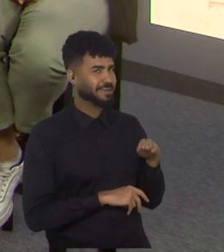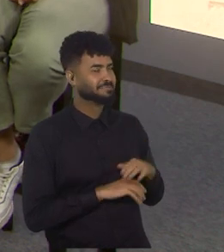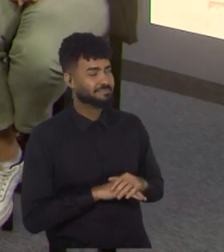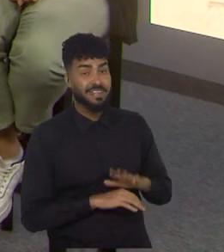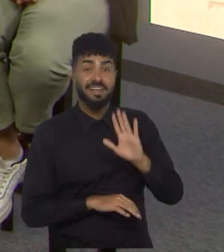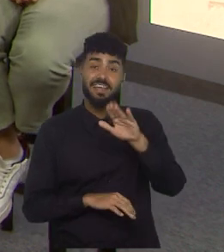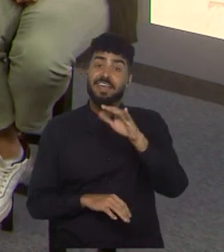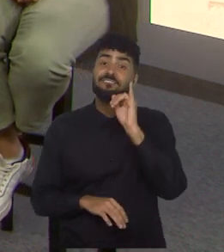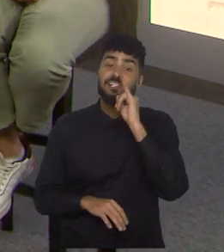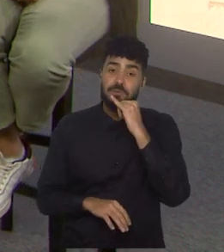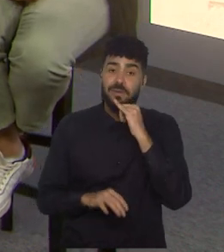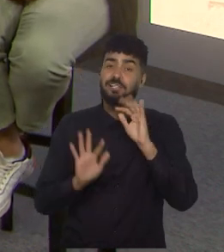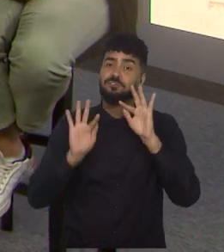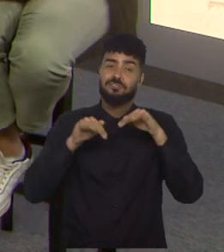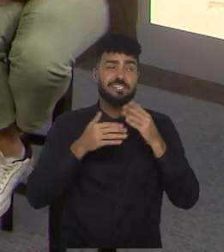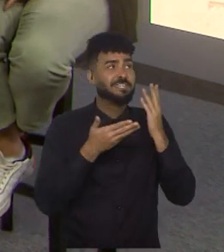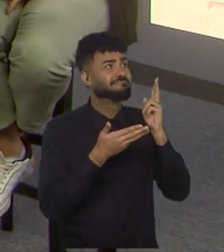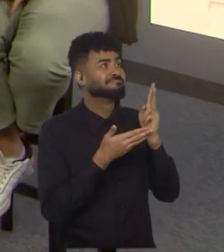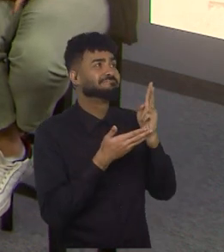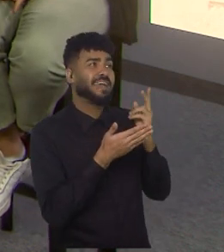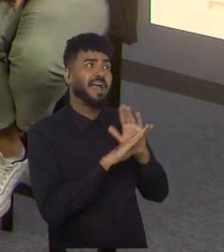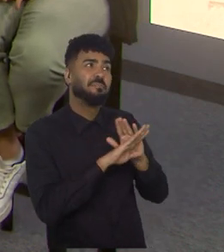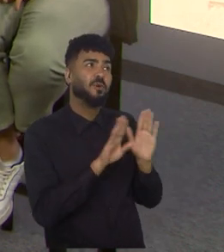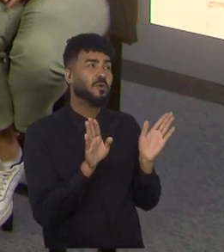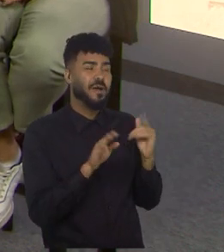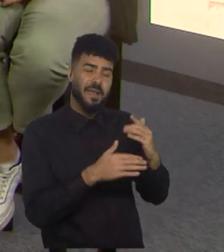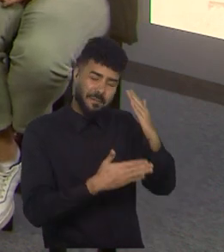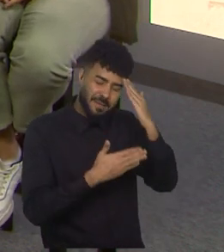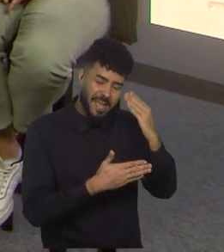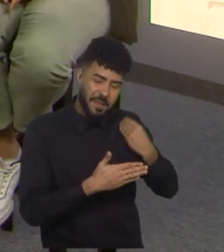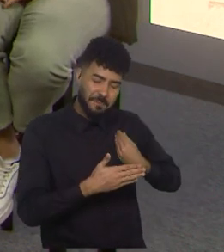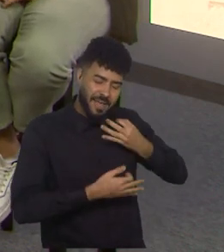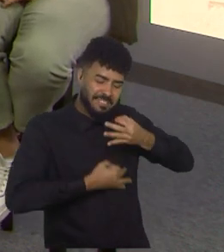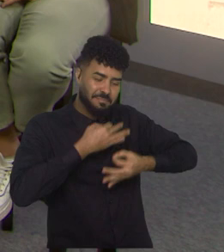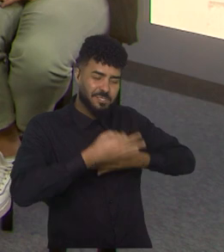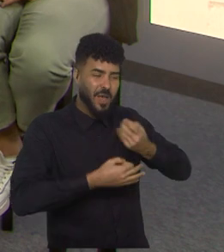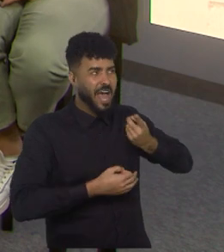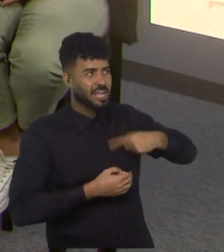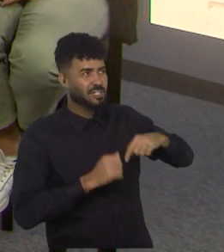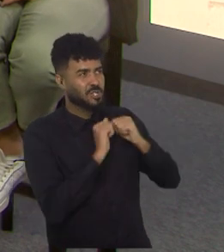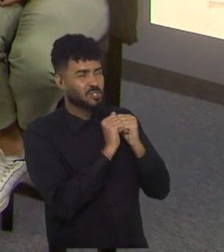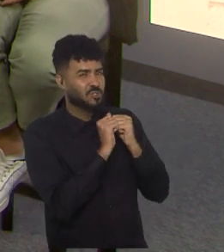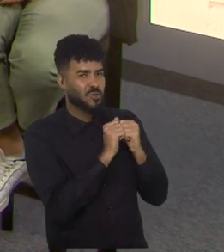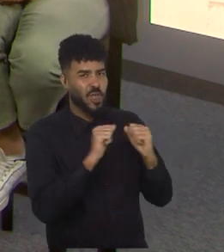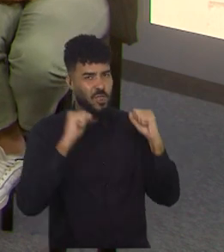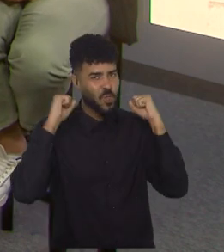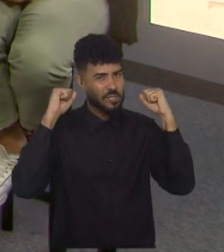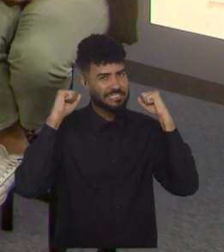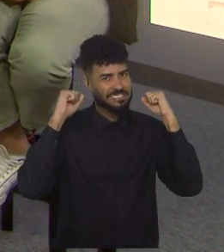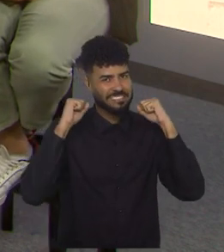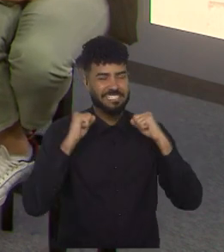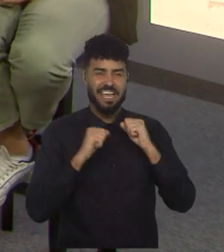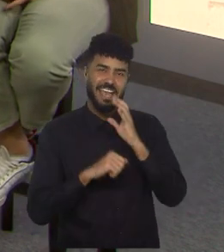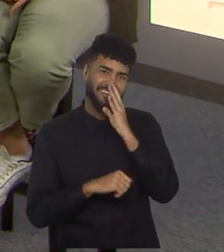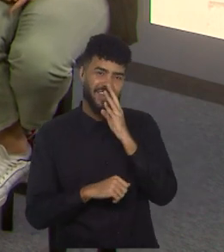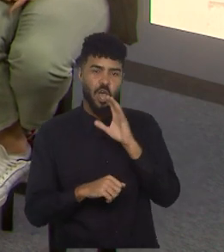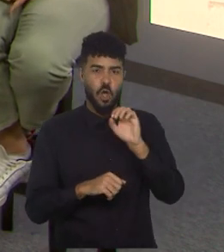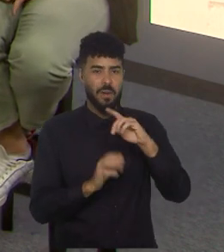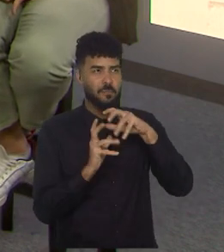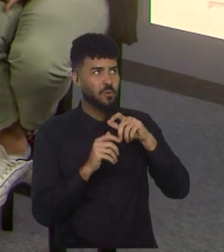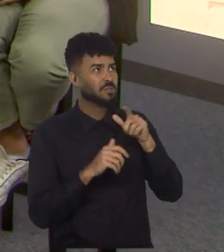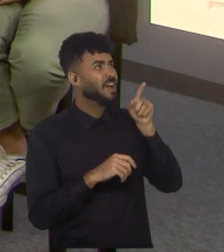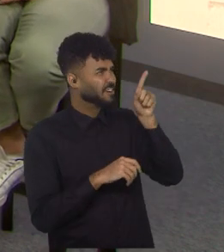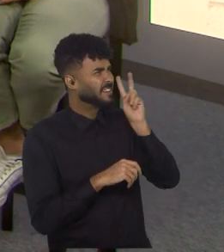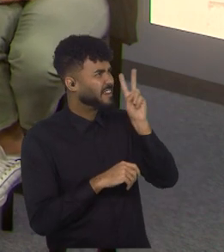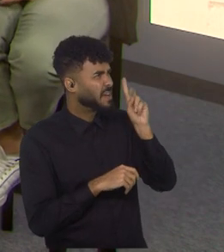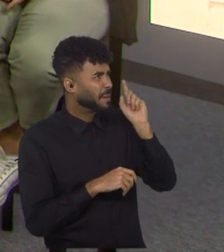tem que chegar ao fim, muito obrigado pela participação de vocês, estaremos juntas, torcendo aí, acompanhando a Copa do Mundo de Futebol. Você vai acompanhar